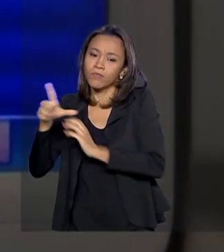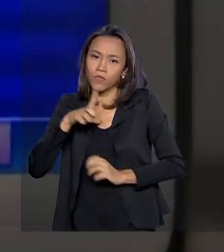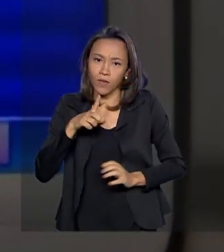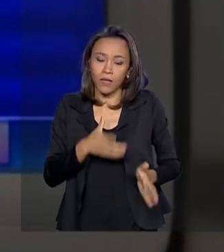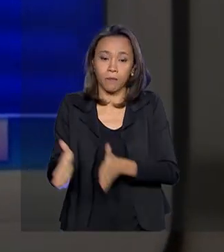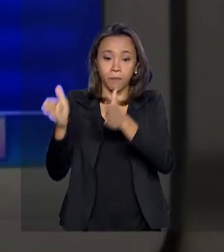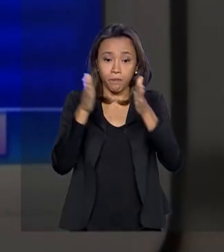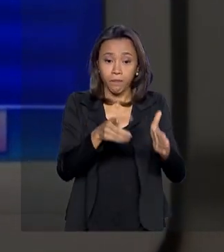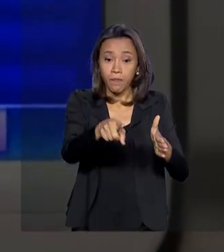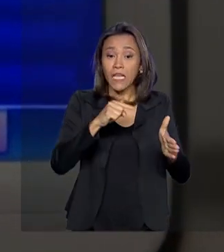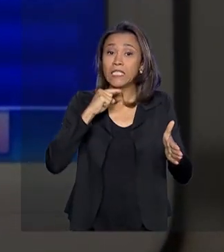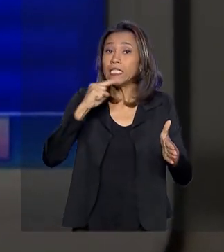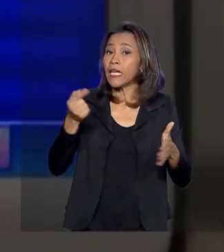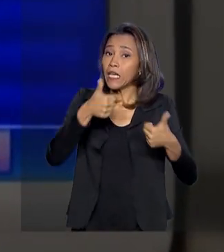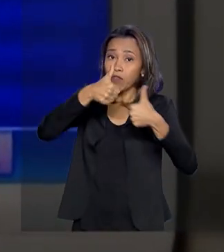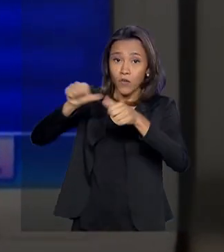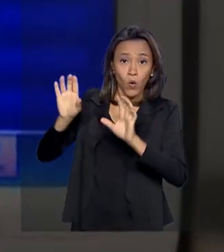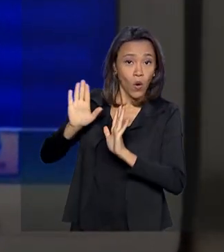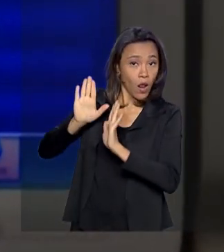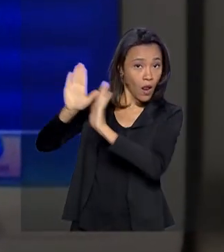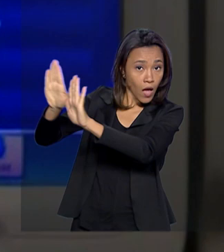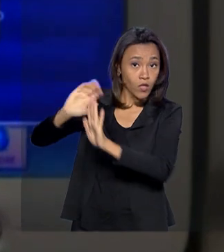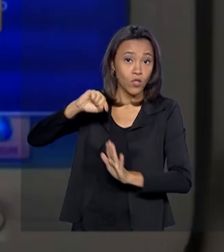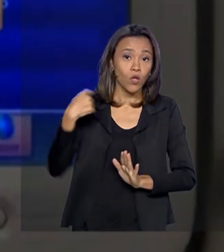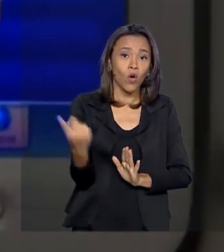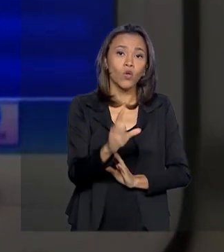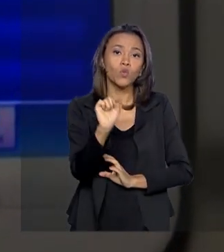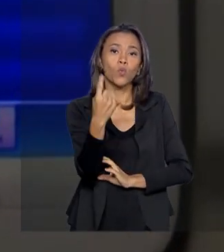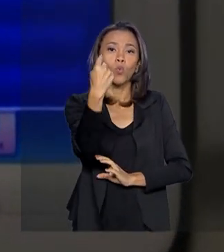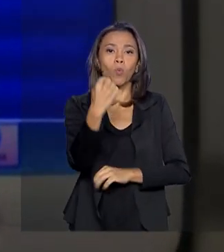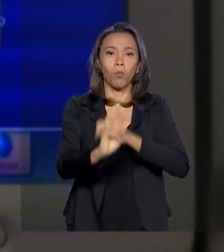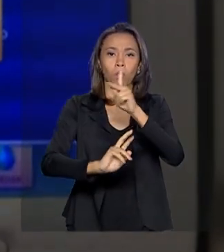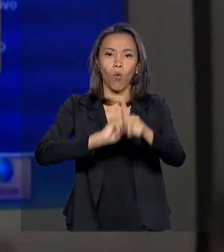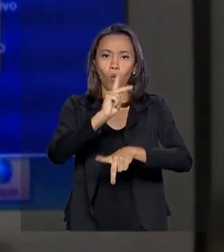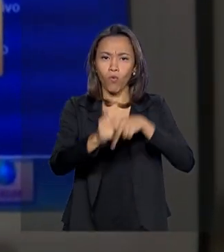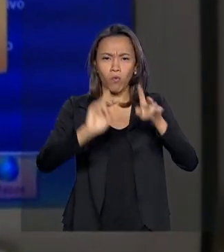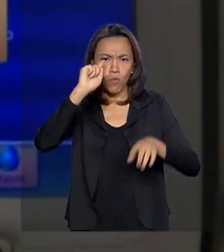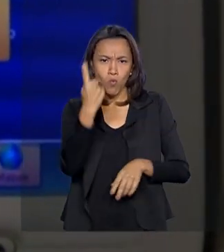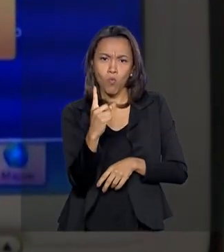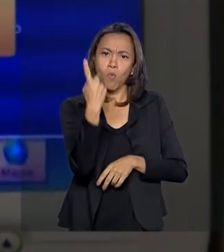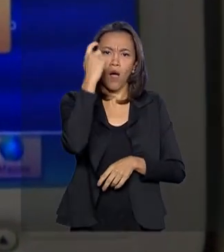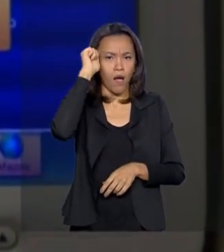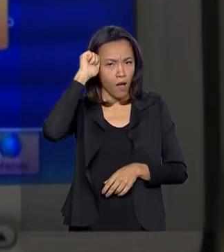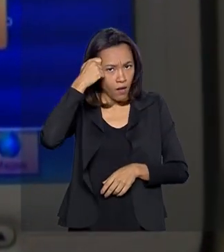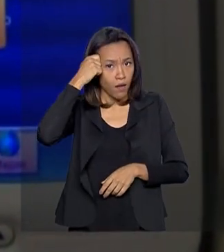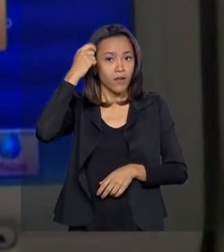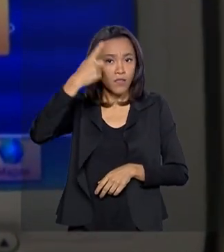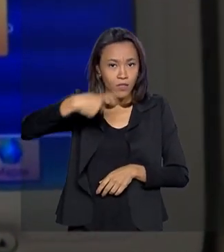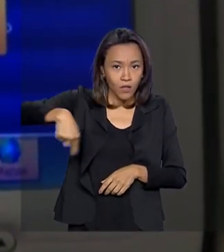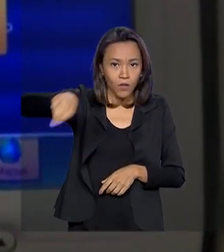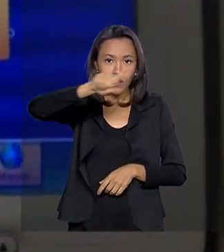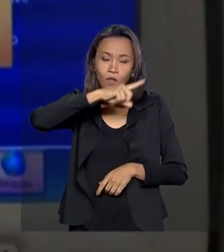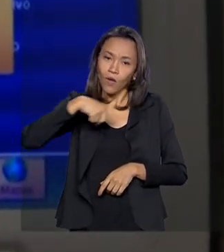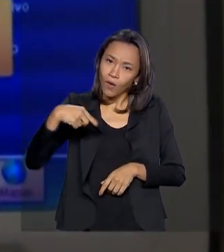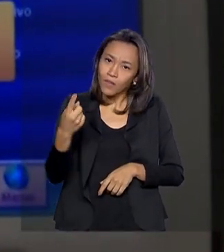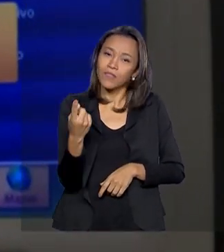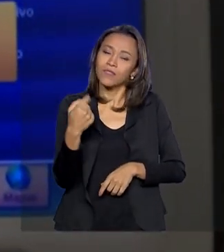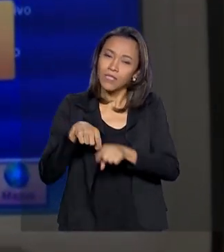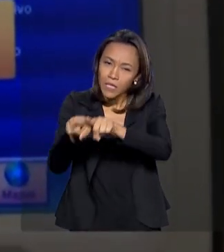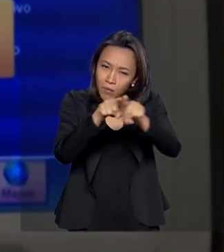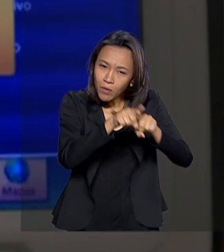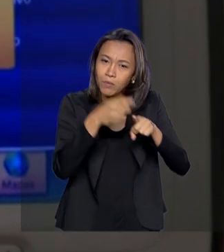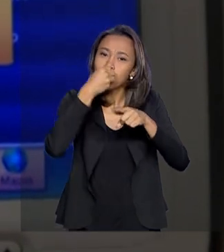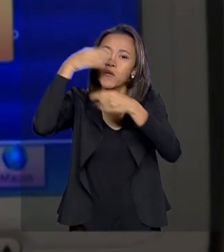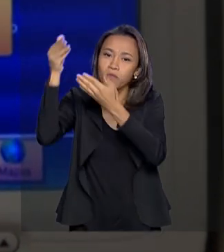ficou para trás. Somos um só povo, uma só raça, somos irmãos. Sejam bem